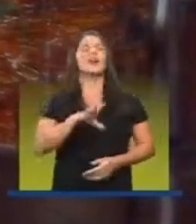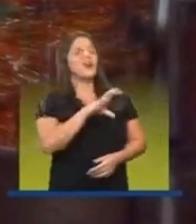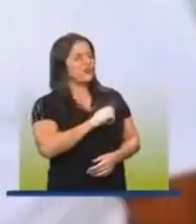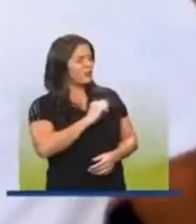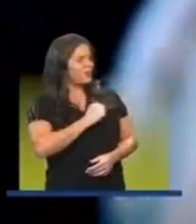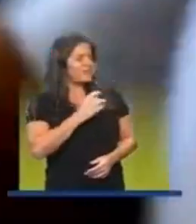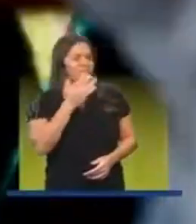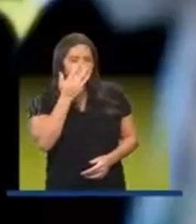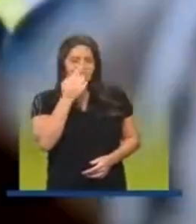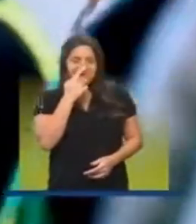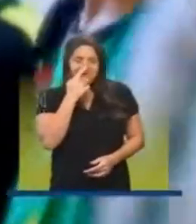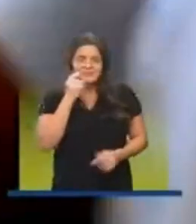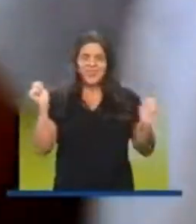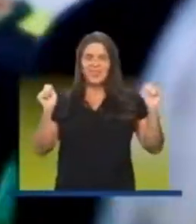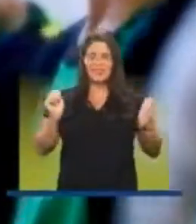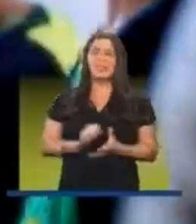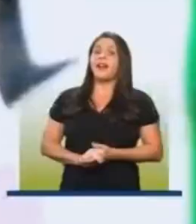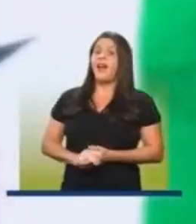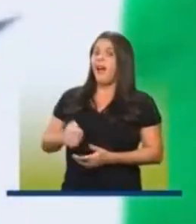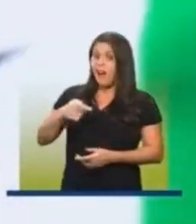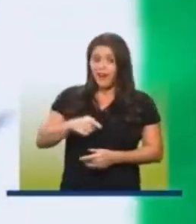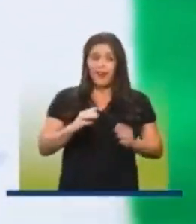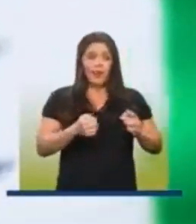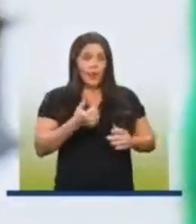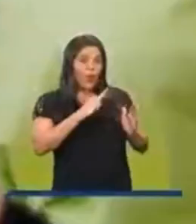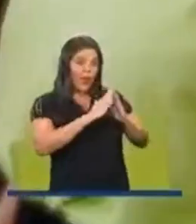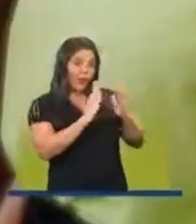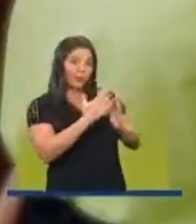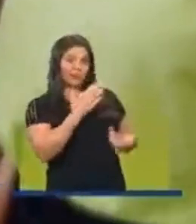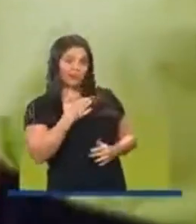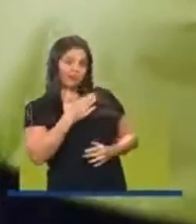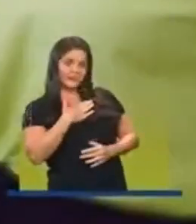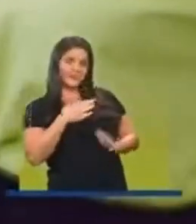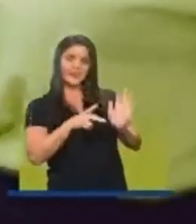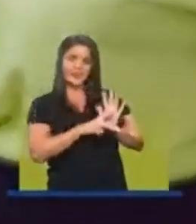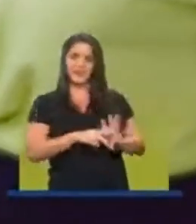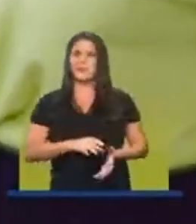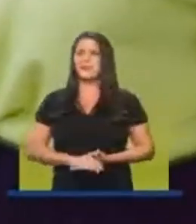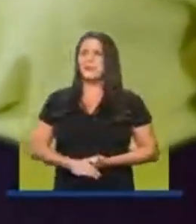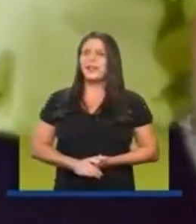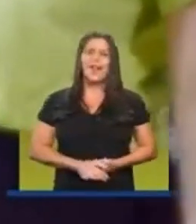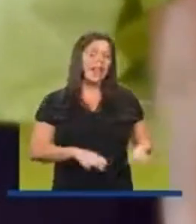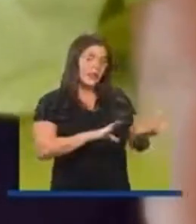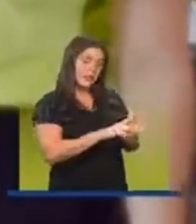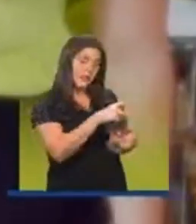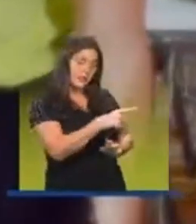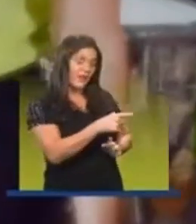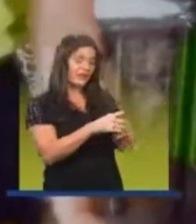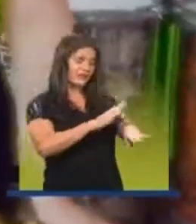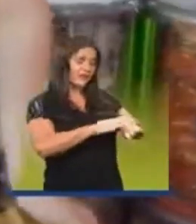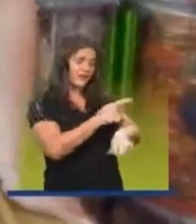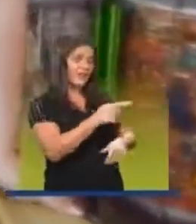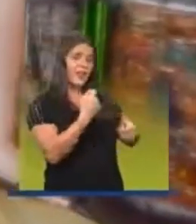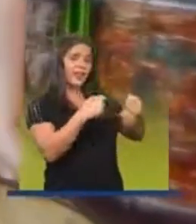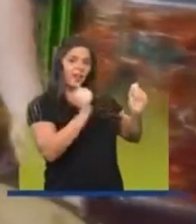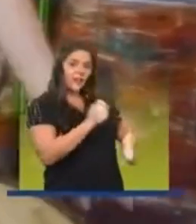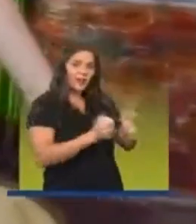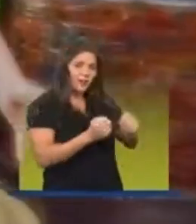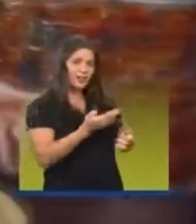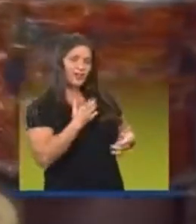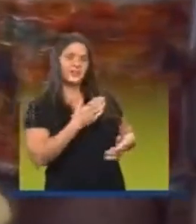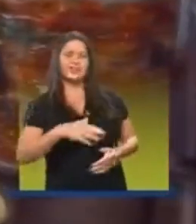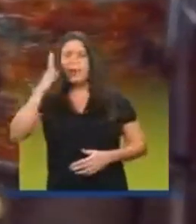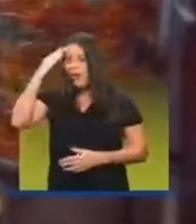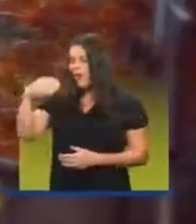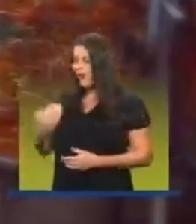Gosto bastante. Para mim, aqui já é quase a minha casa. E, Bela, eu quero te chamar para tocar comigo. Que